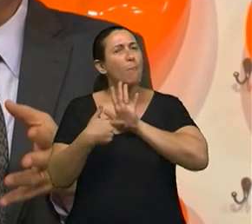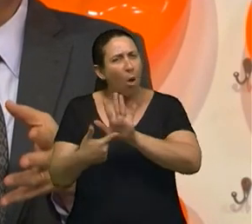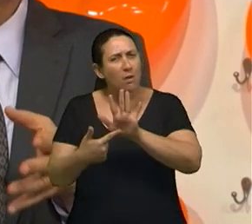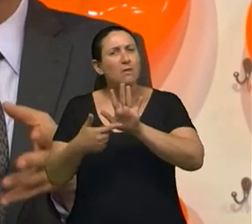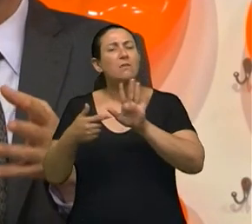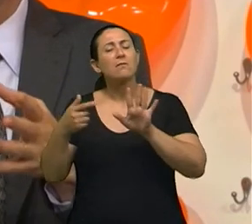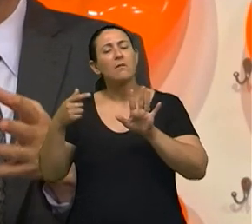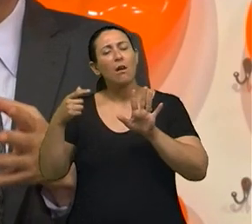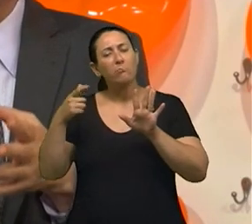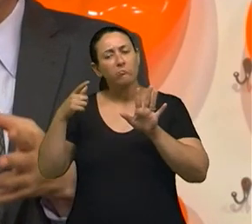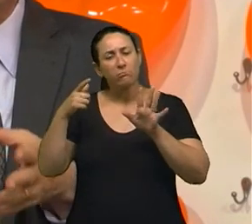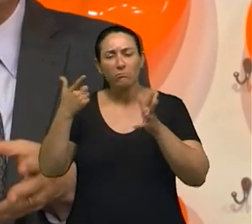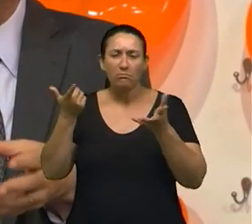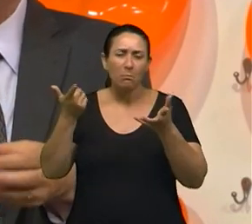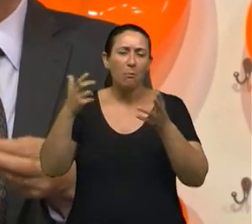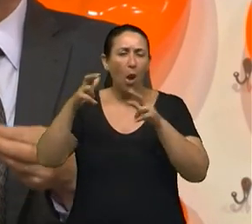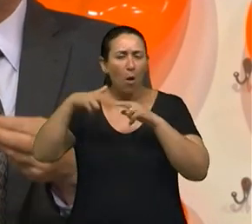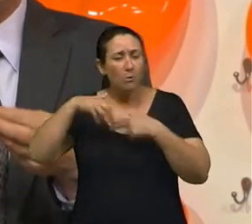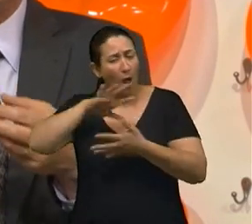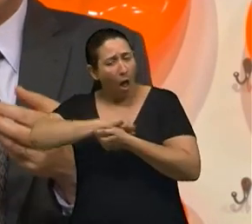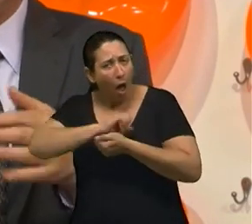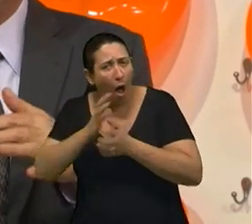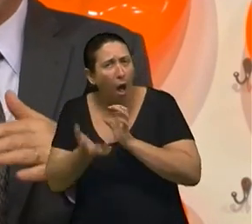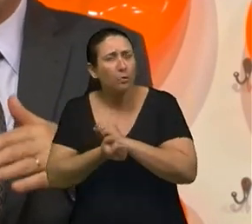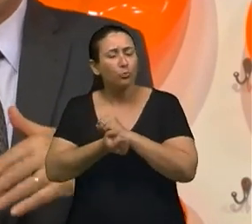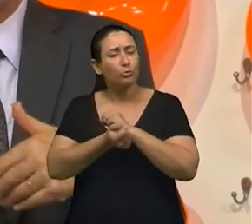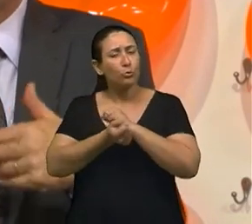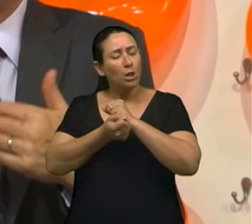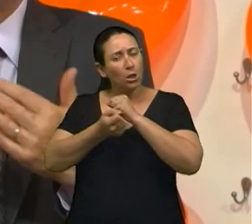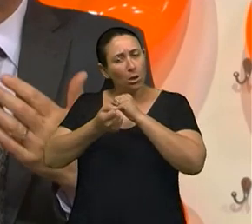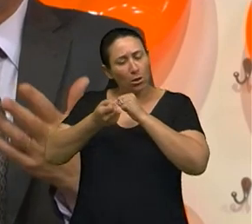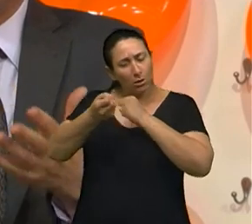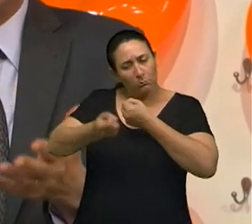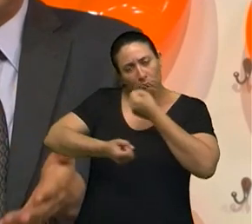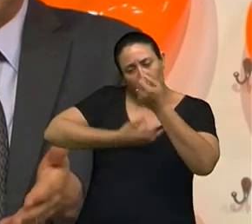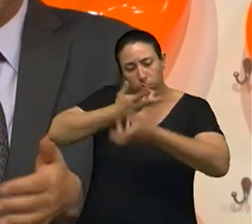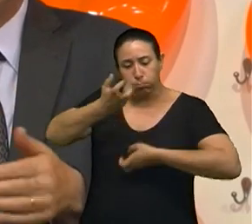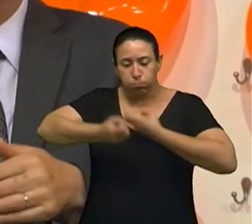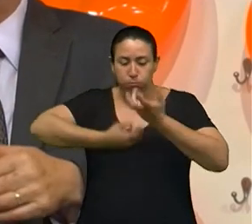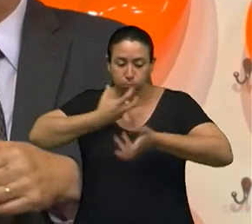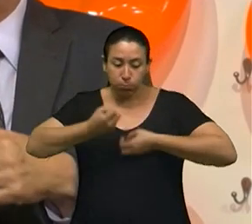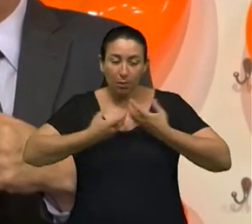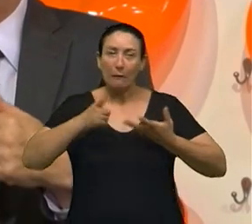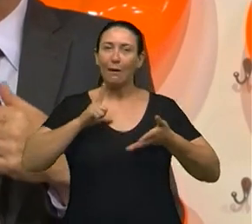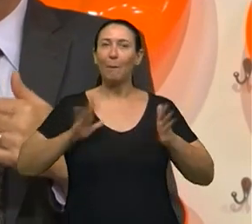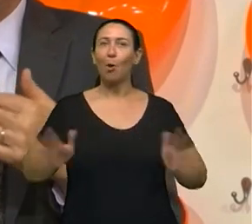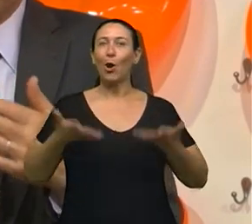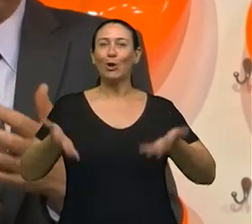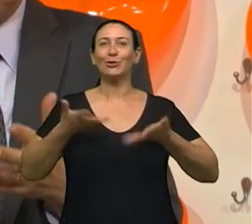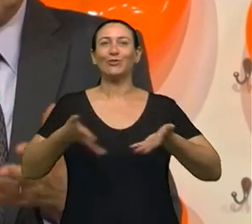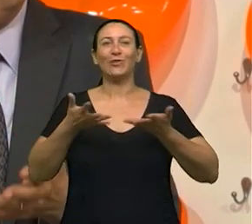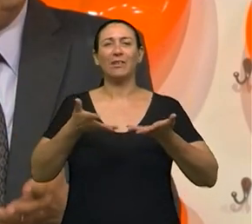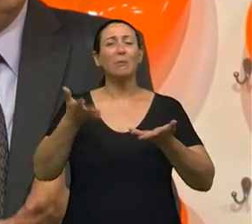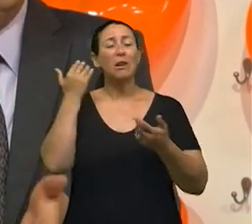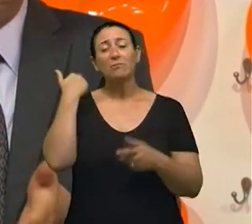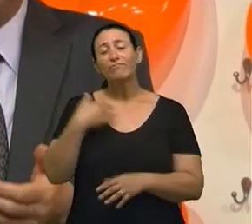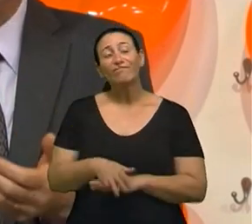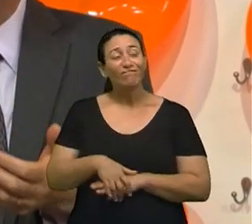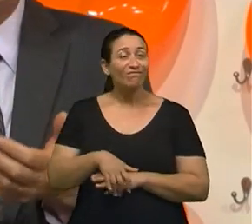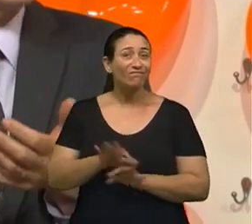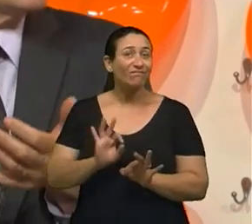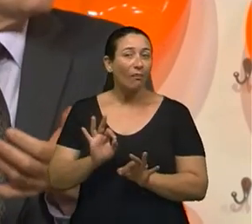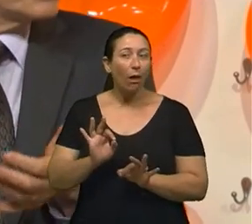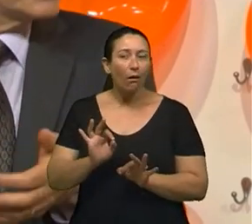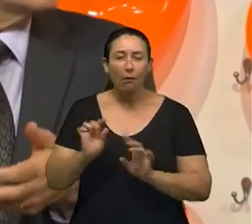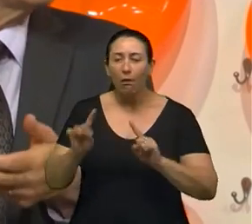espaço através da arte e ela tem uma nova motivação, porque ela tem novos desafios